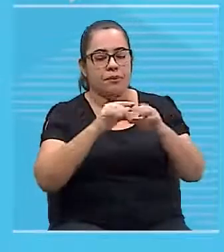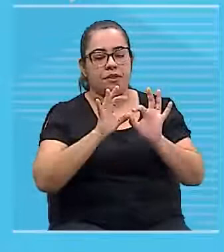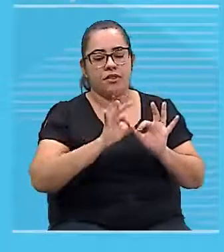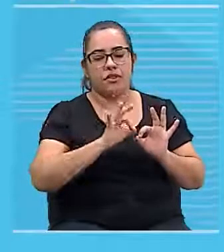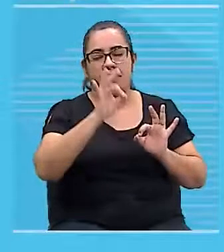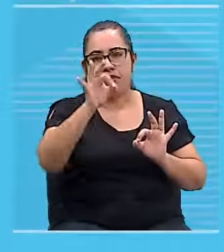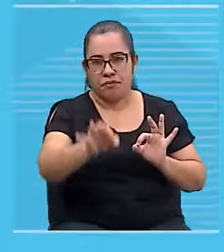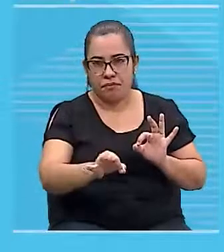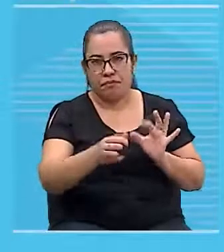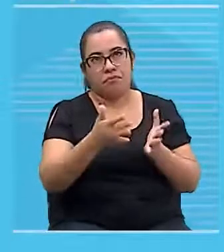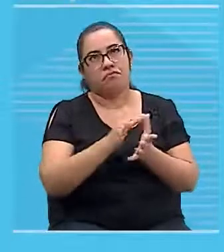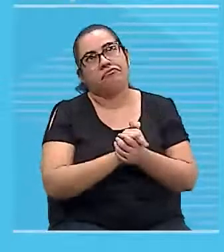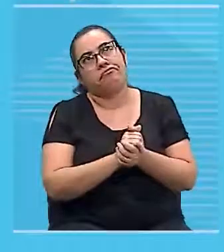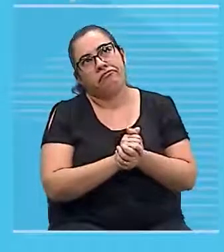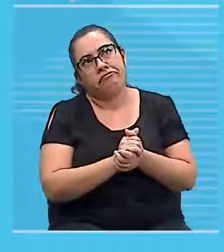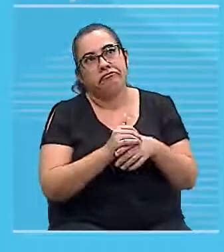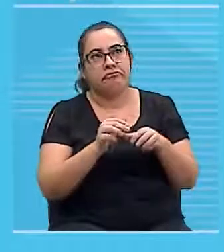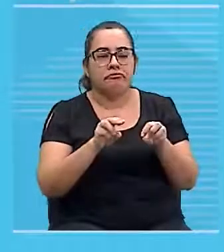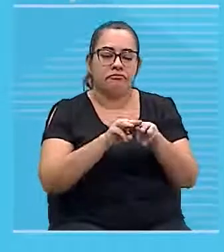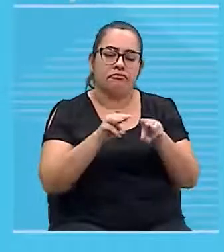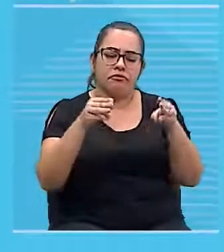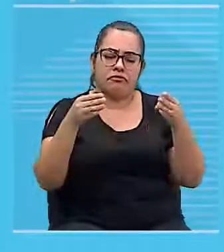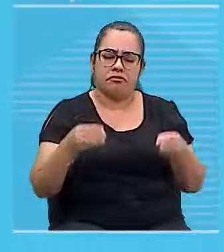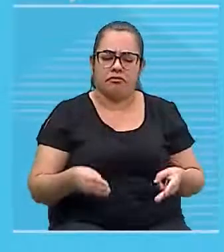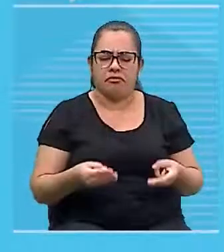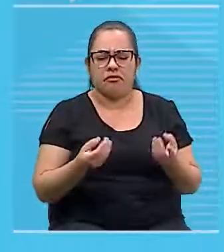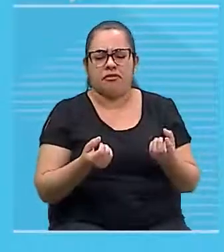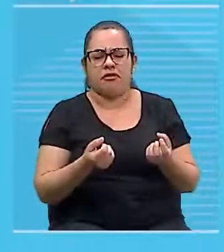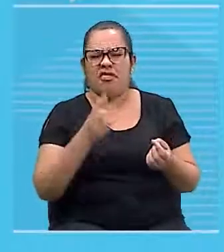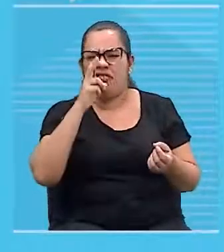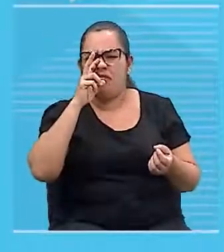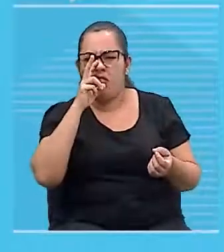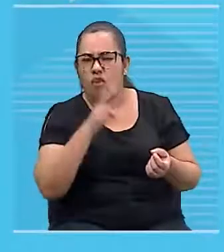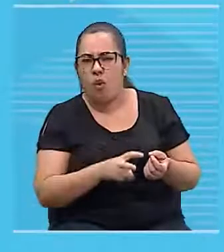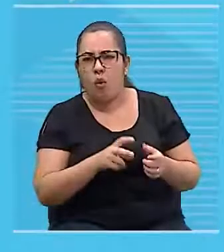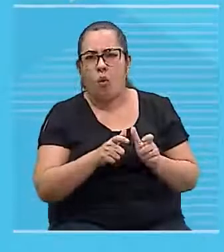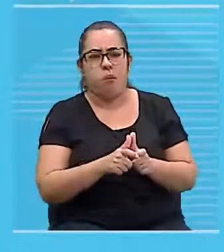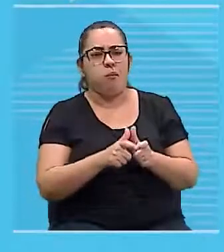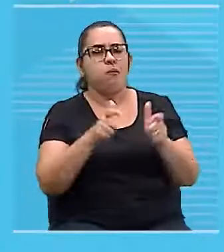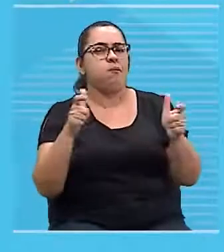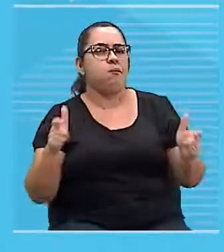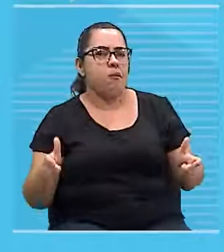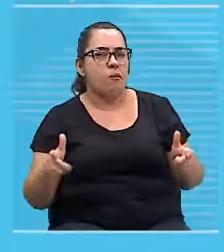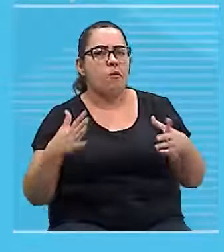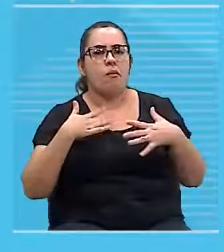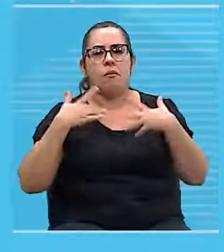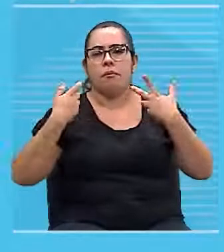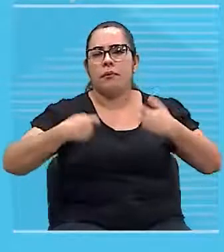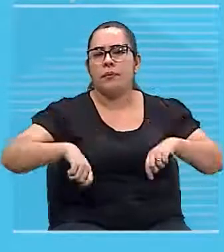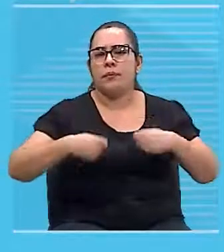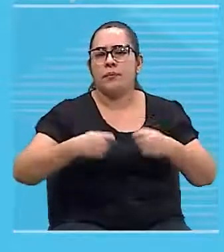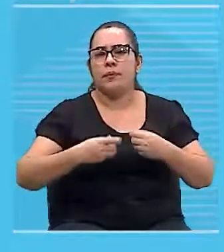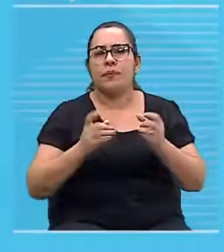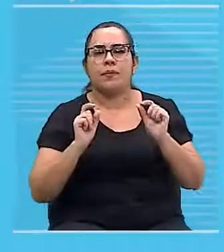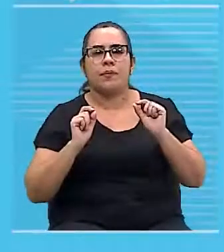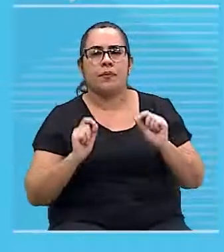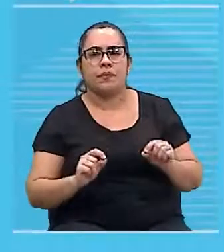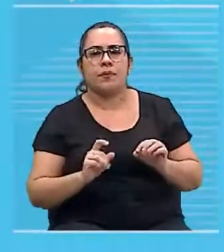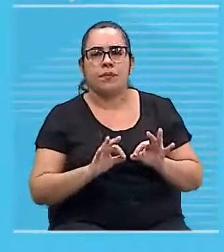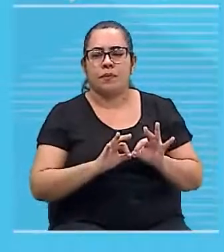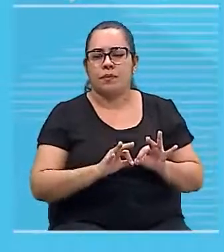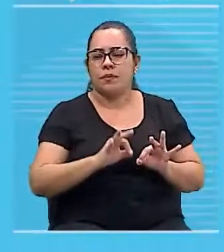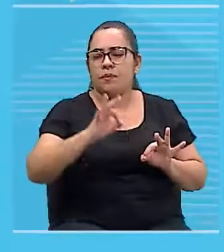para que eu tenha um campo muito grande, muito intenso, eu preciso que a distância